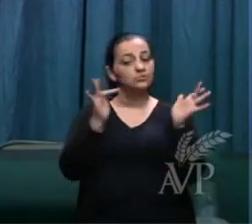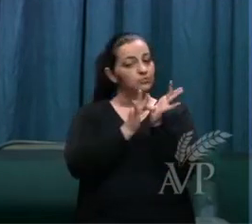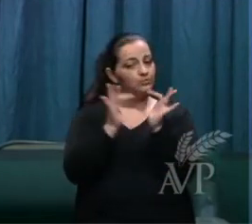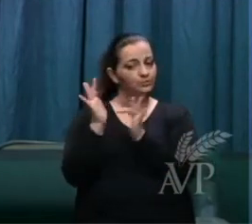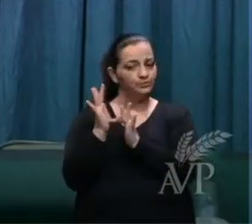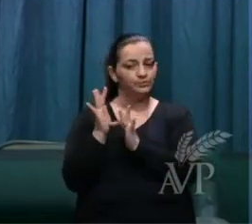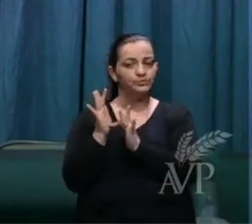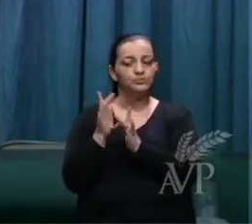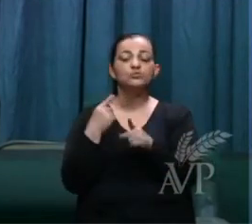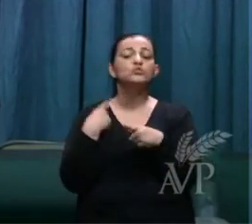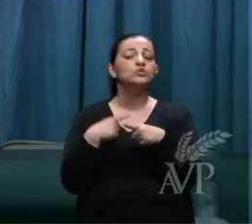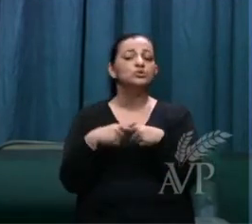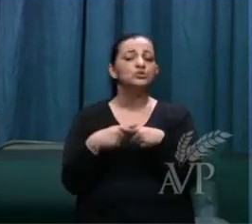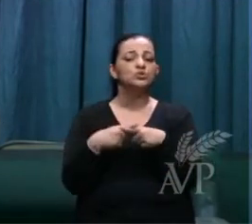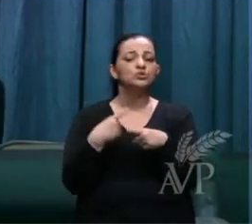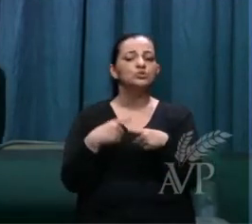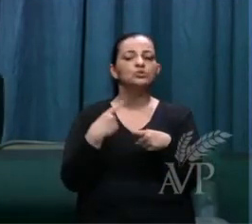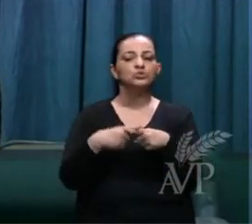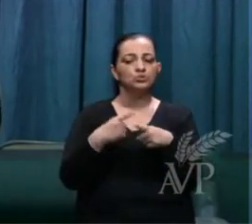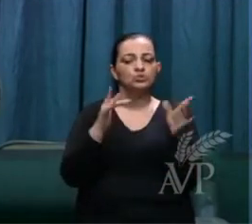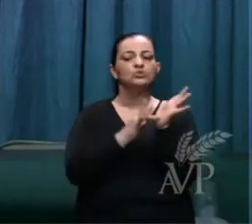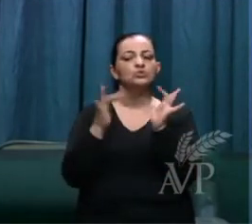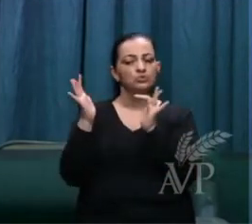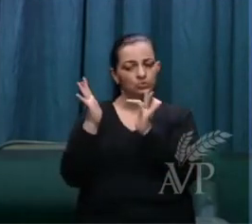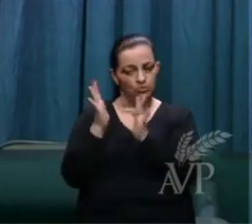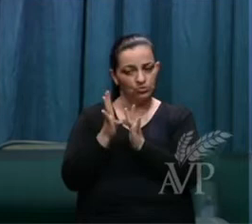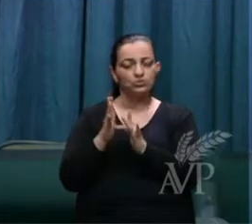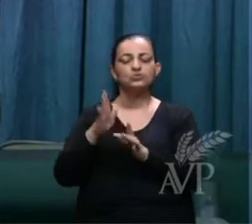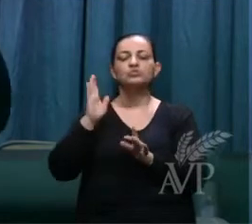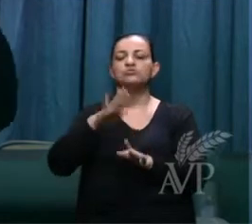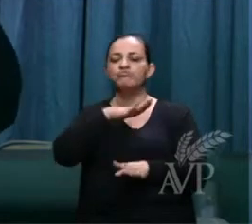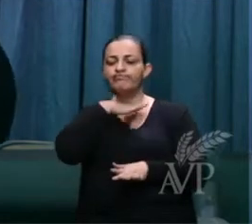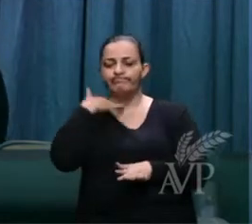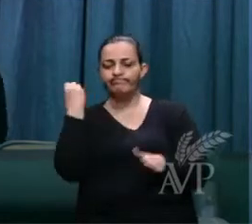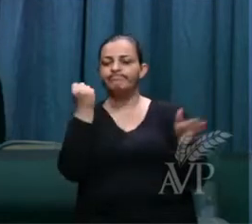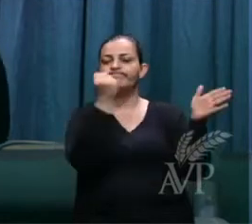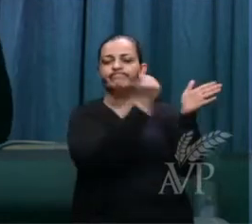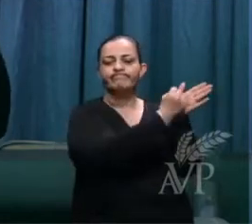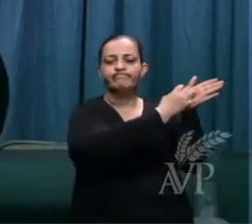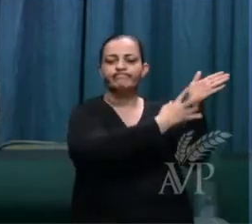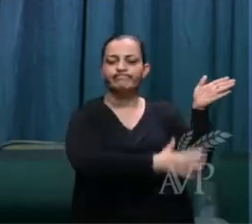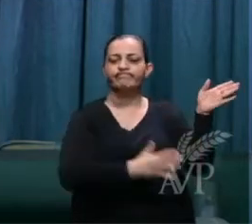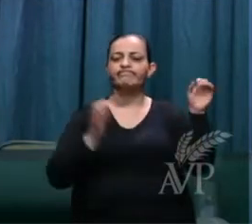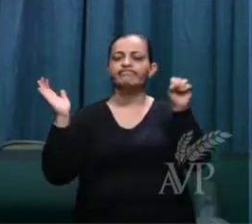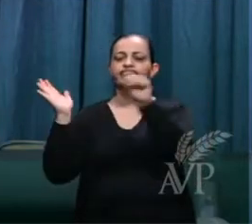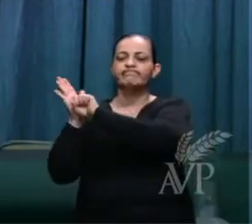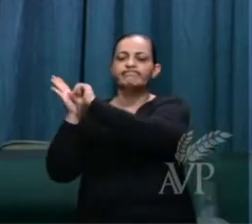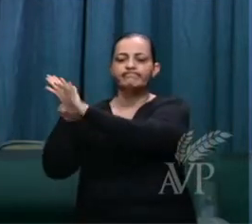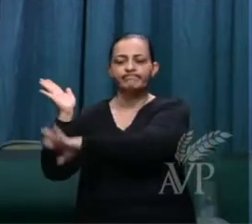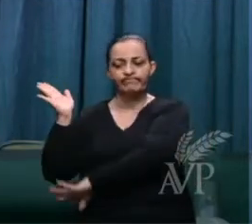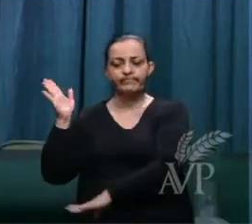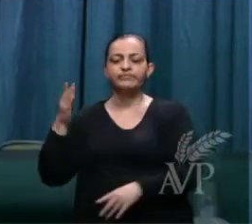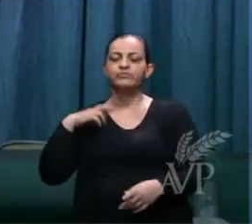Por quê? Porque Jesus foi sacrificado foi julgado por nós.